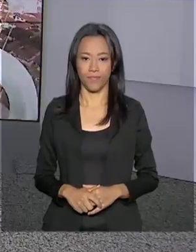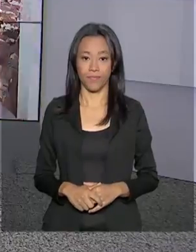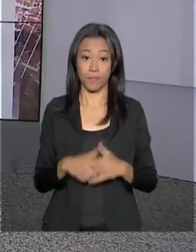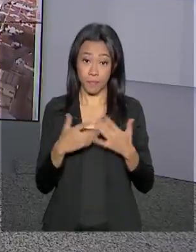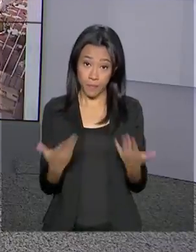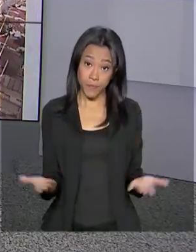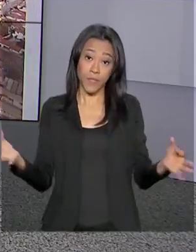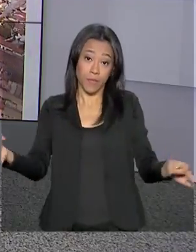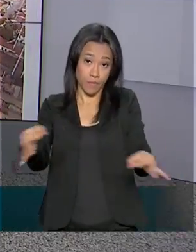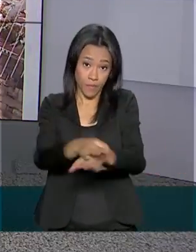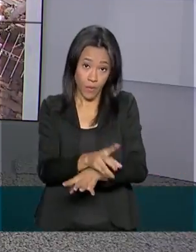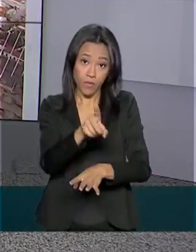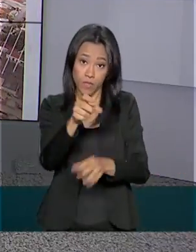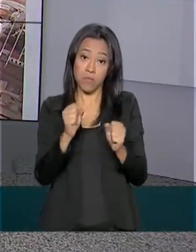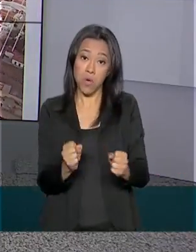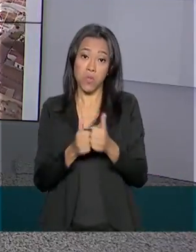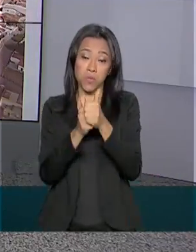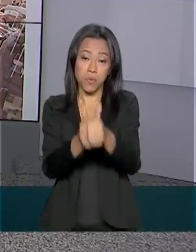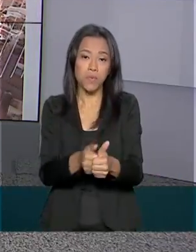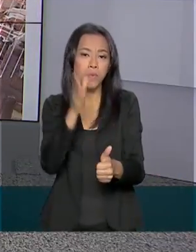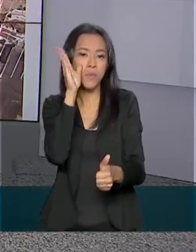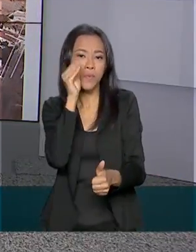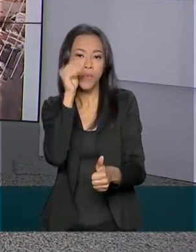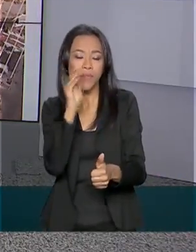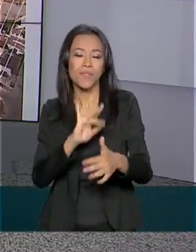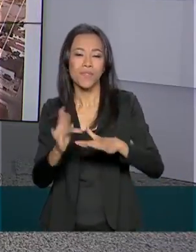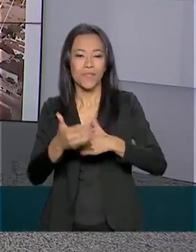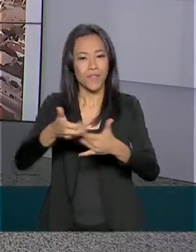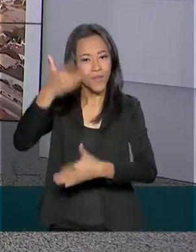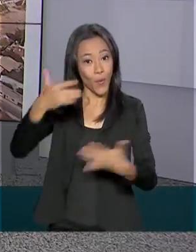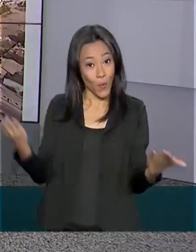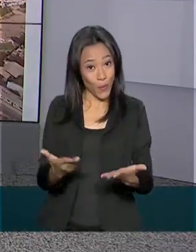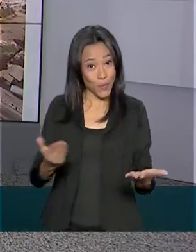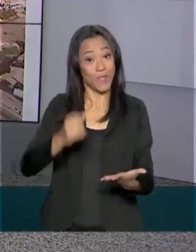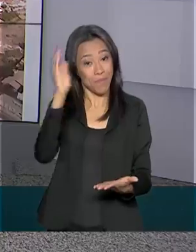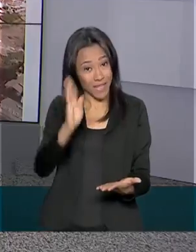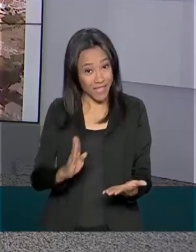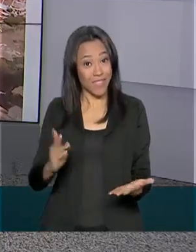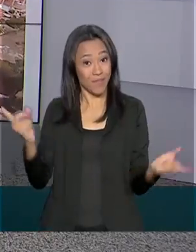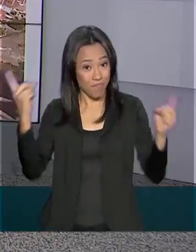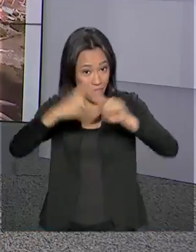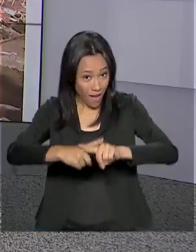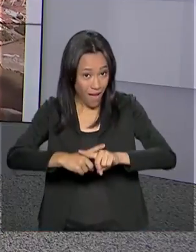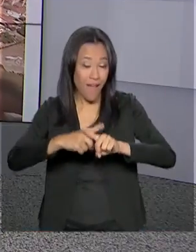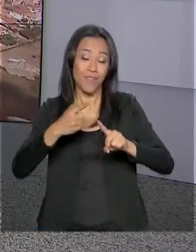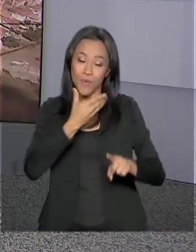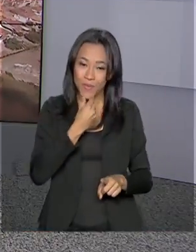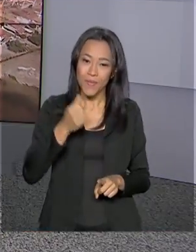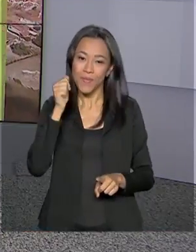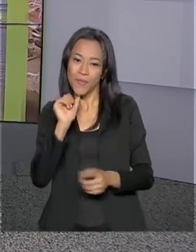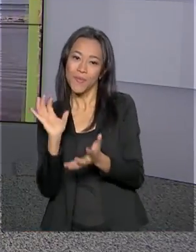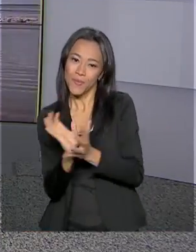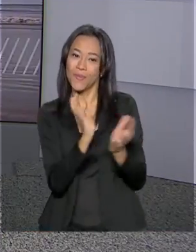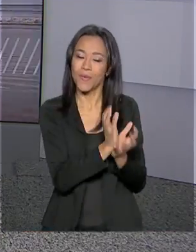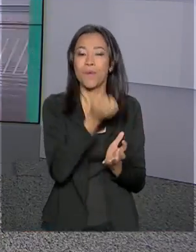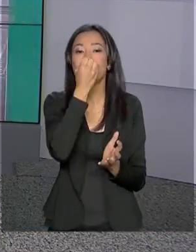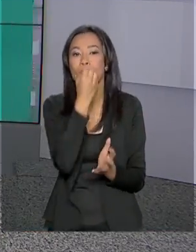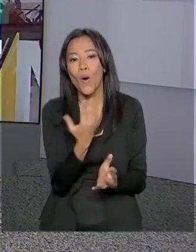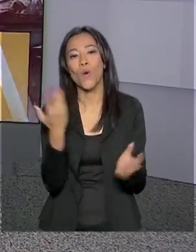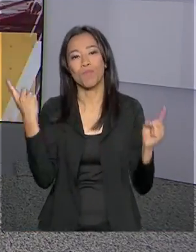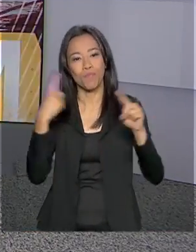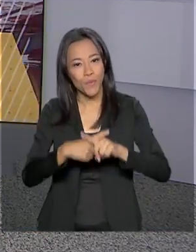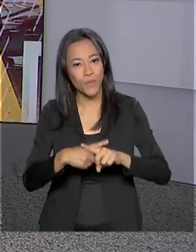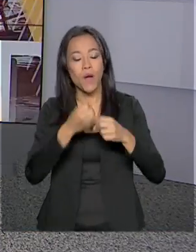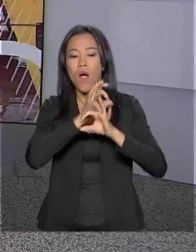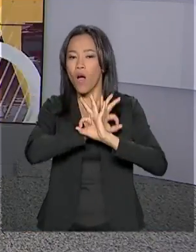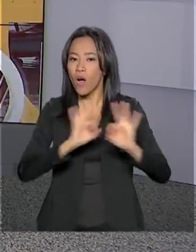Brasil um dia termina aqui, nos acompanhe também pelas nossas redes sociais. Hoje tem Brasil em campo, no masculino e no feminino, então bom jogo para todo mundo. Uma